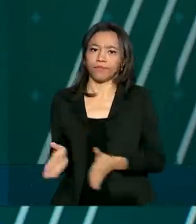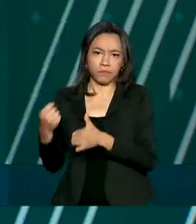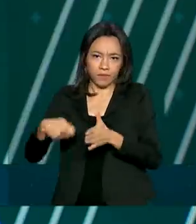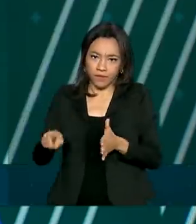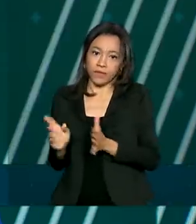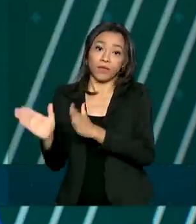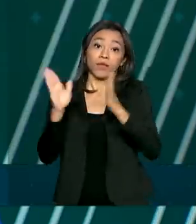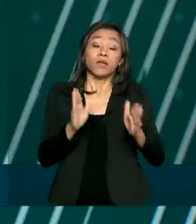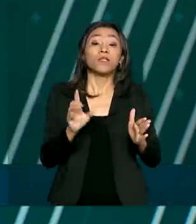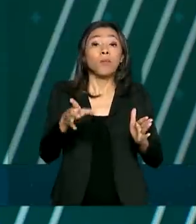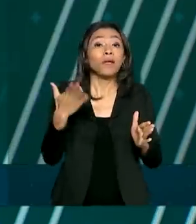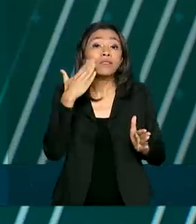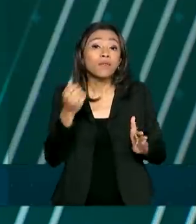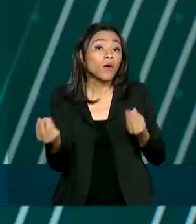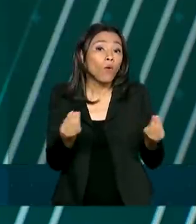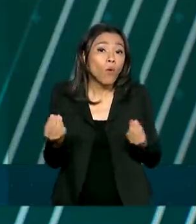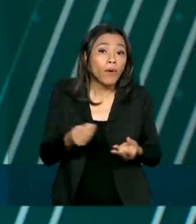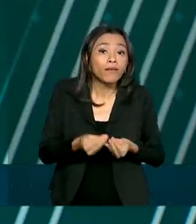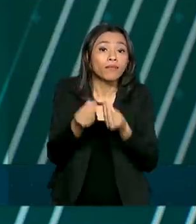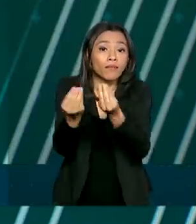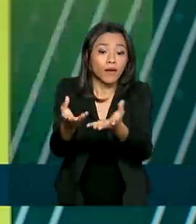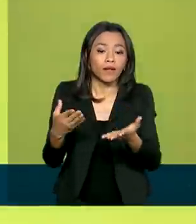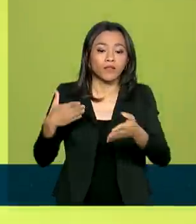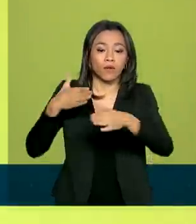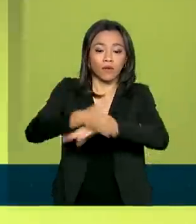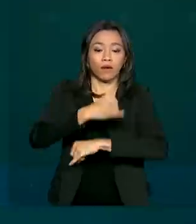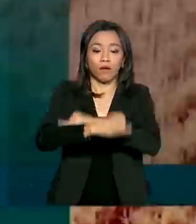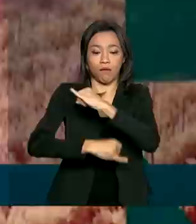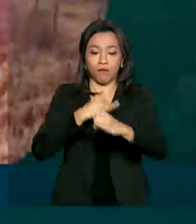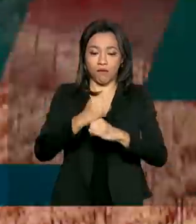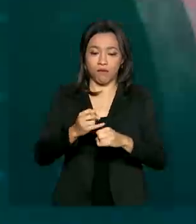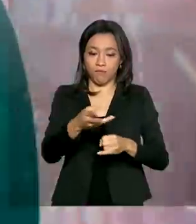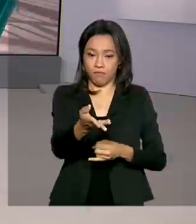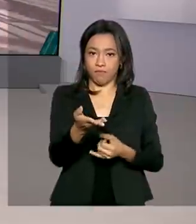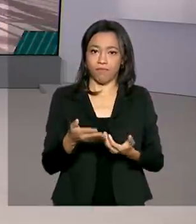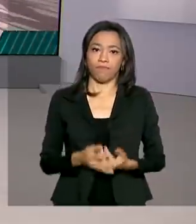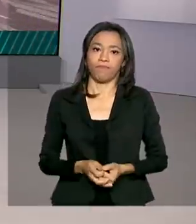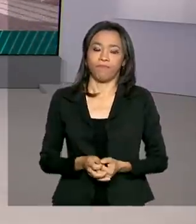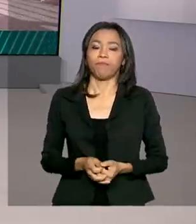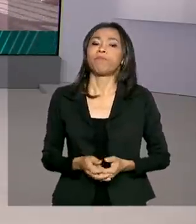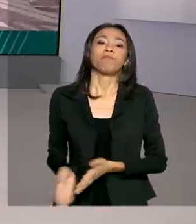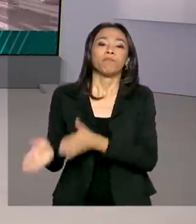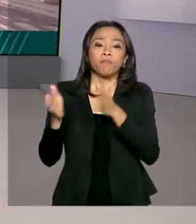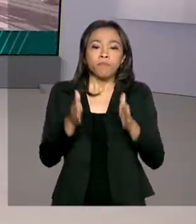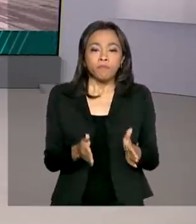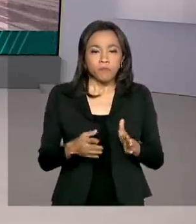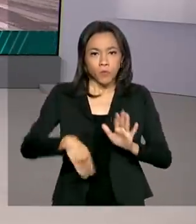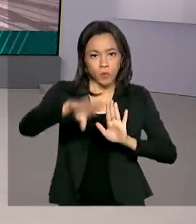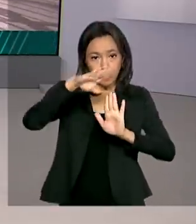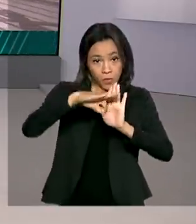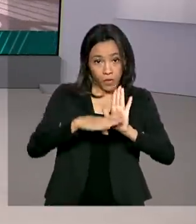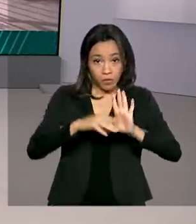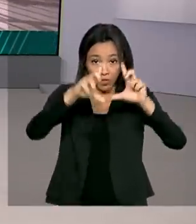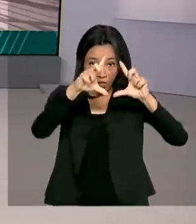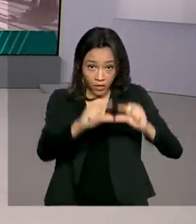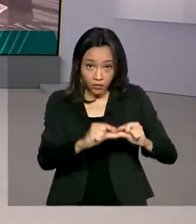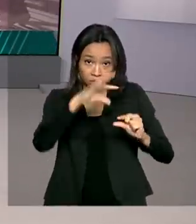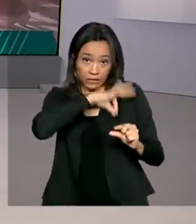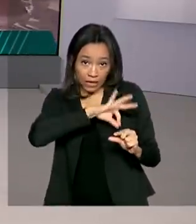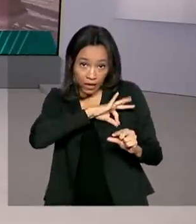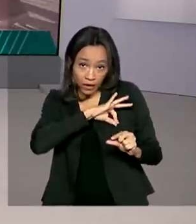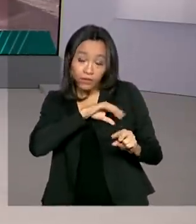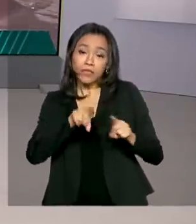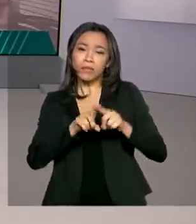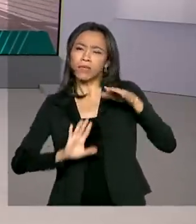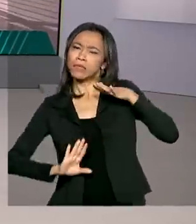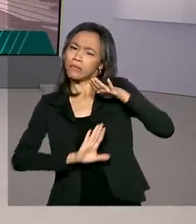solicitar a entrega dos medicamentos, basta acessar o site dos Correios. O Programa de Redução Temporária de Salários e